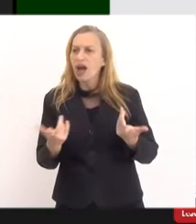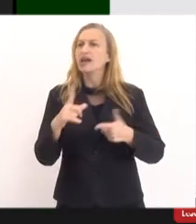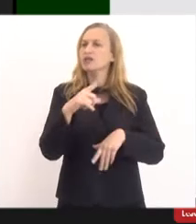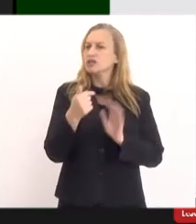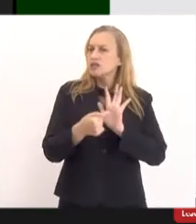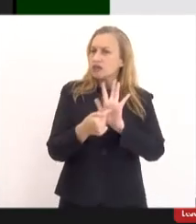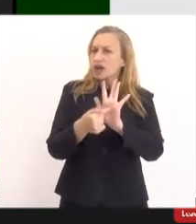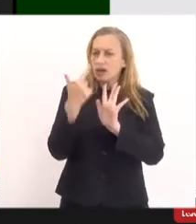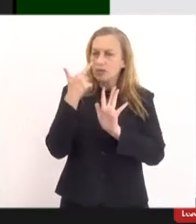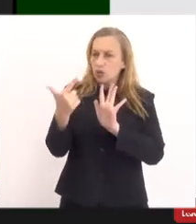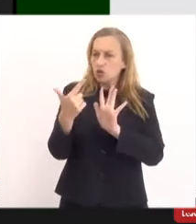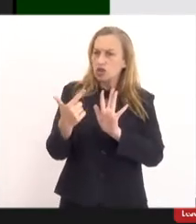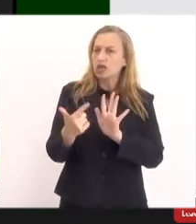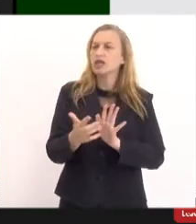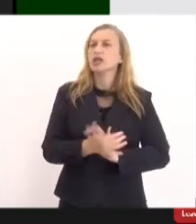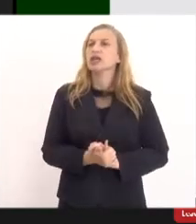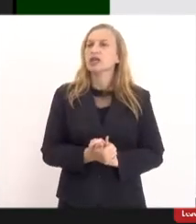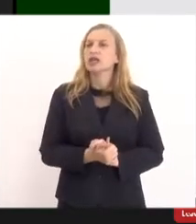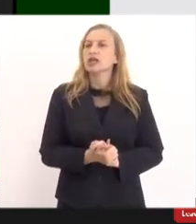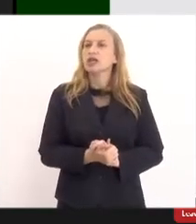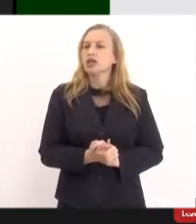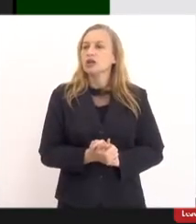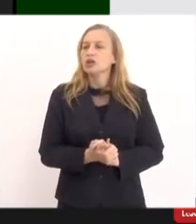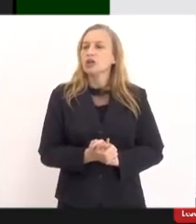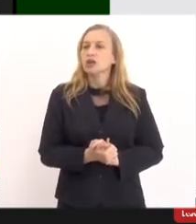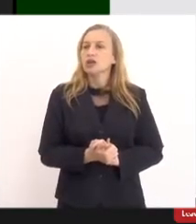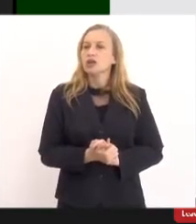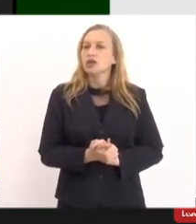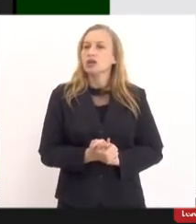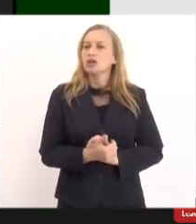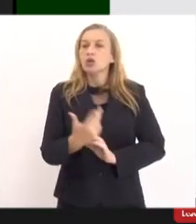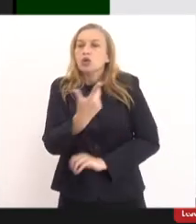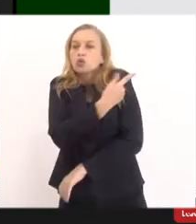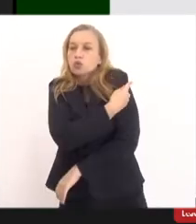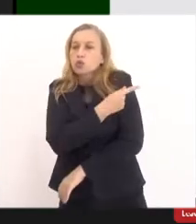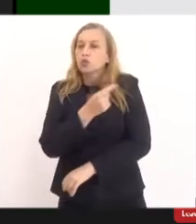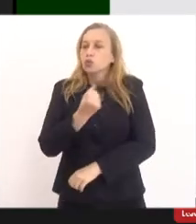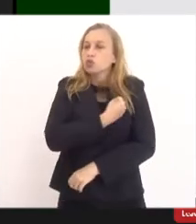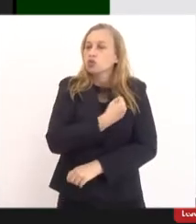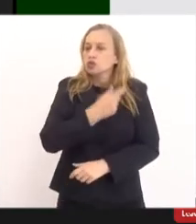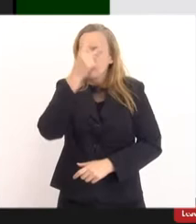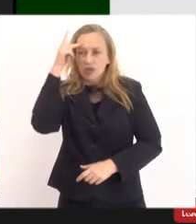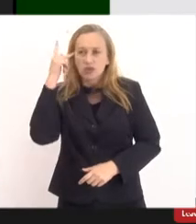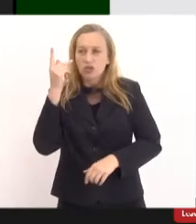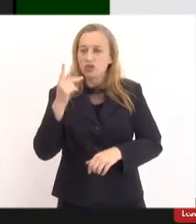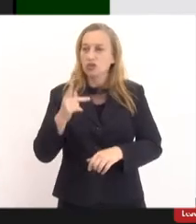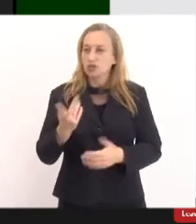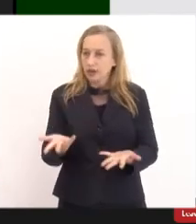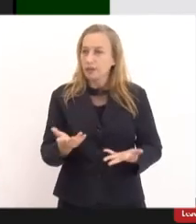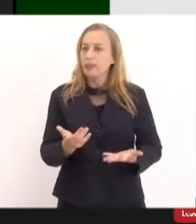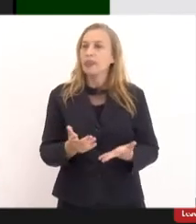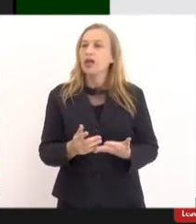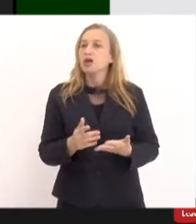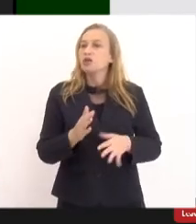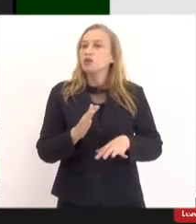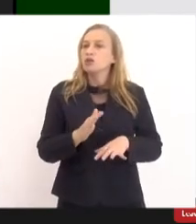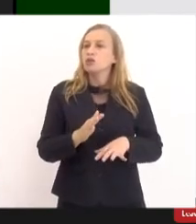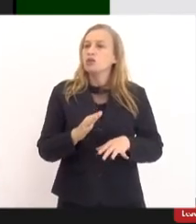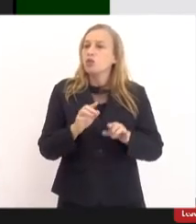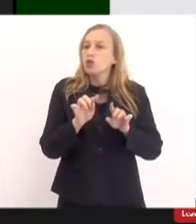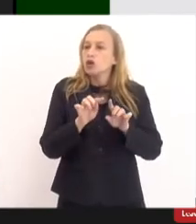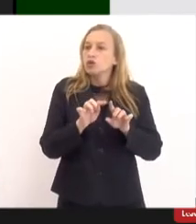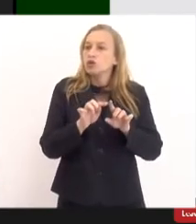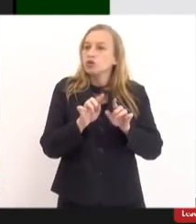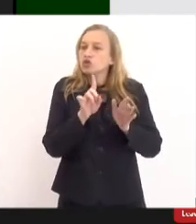e aqui é o índice de vacinação, né? Então, quanto mais aqui, quando caiu